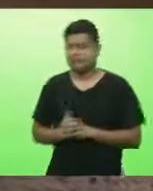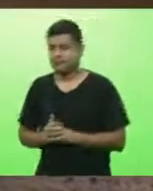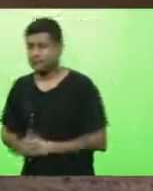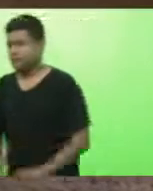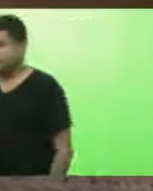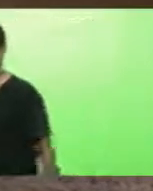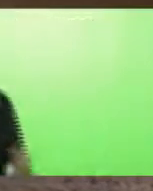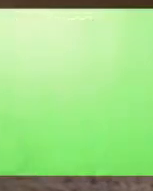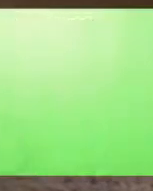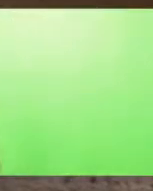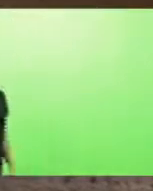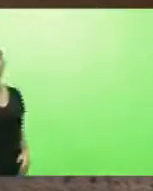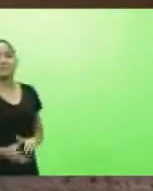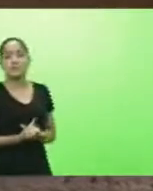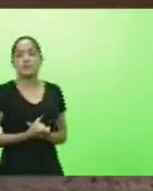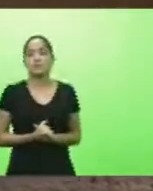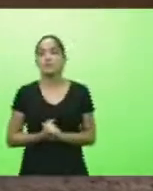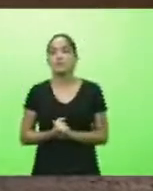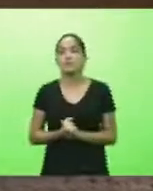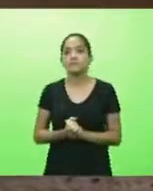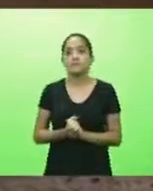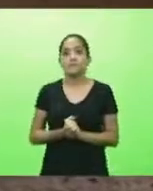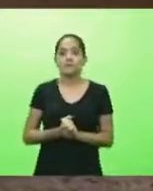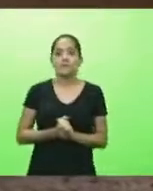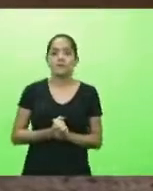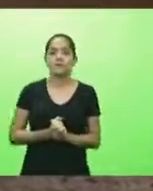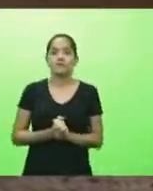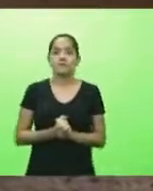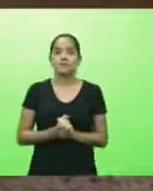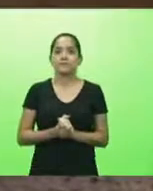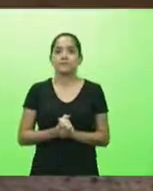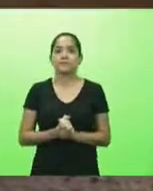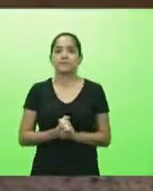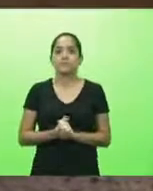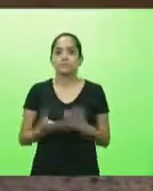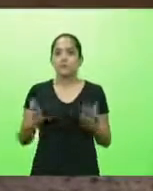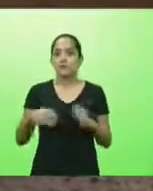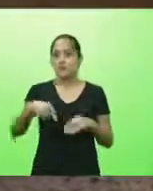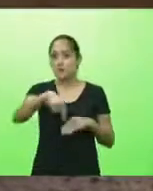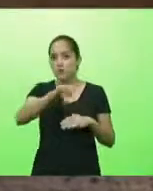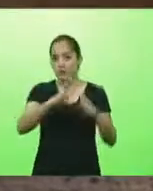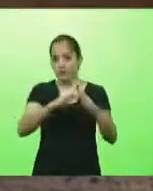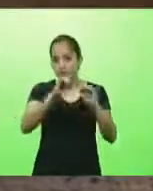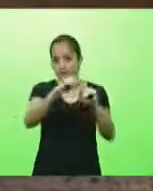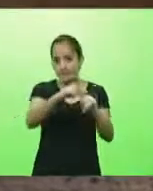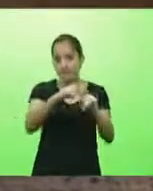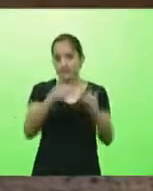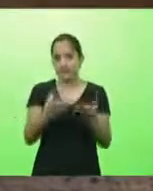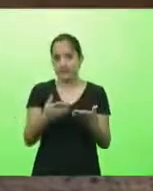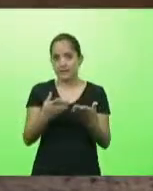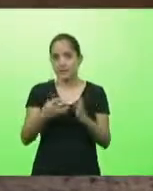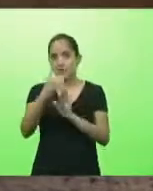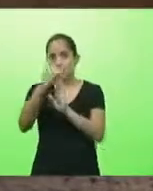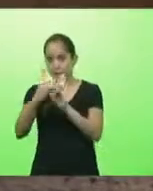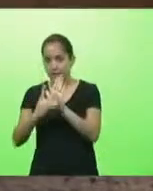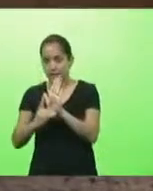estarrecedora neste domingo foi até uma igreja e o decreto